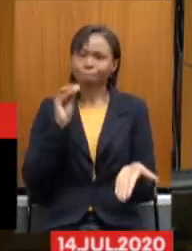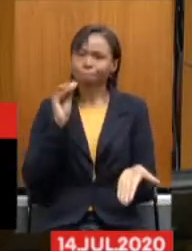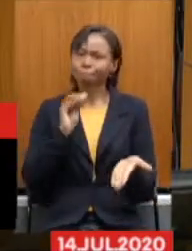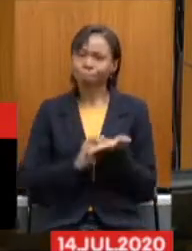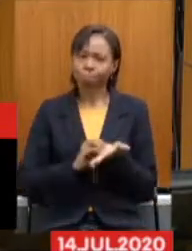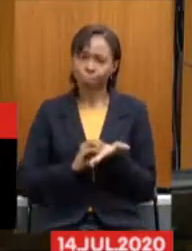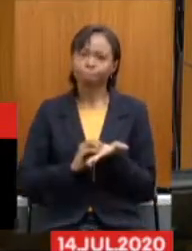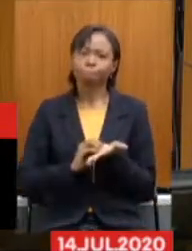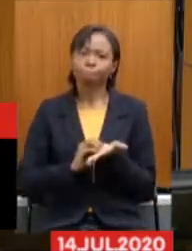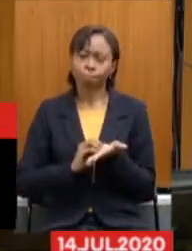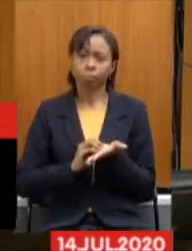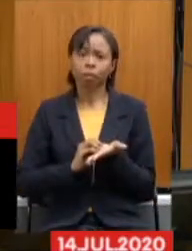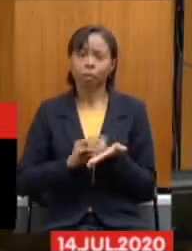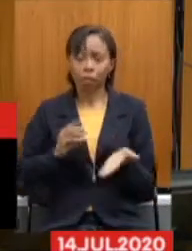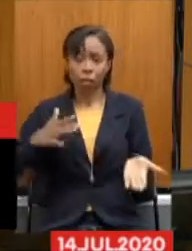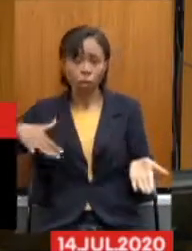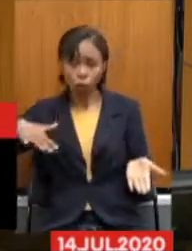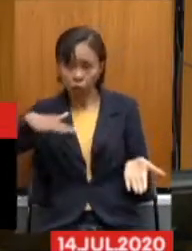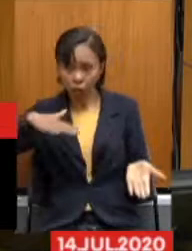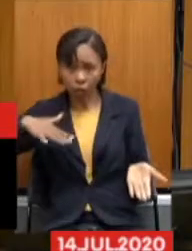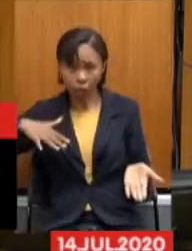E nós continuamos trabalhando.